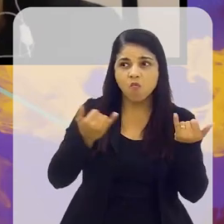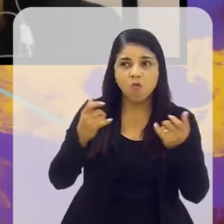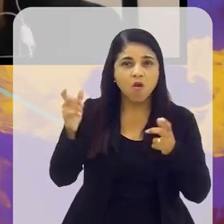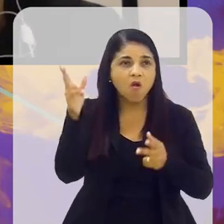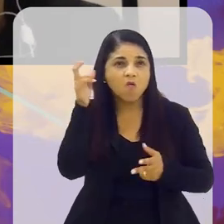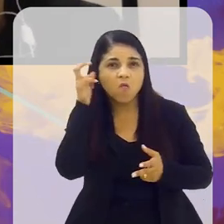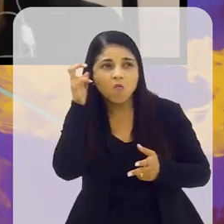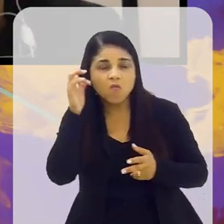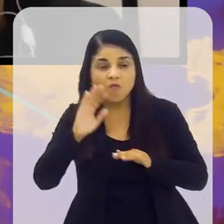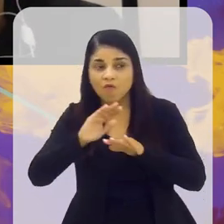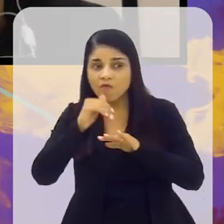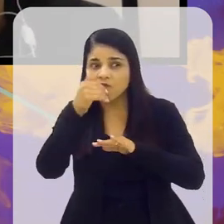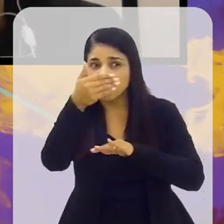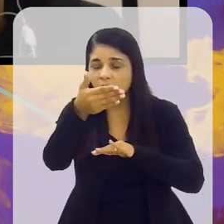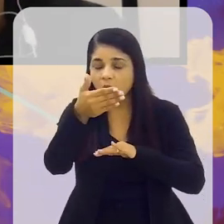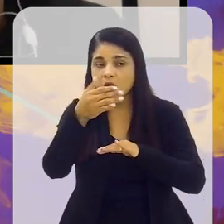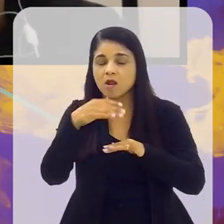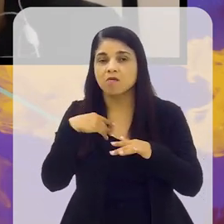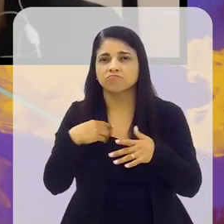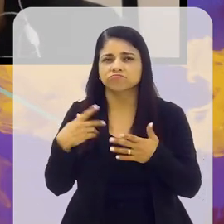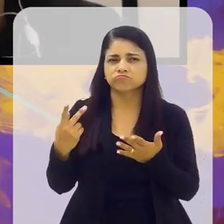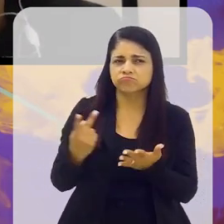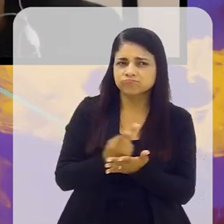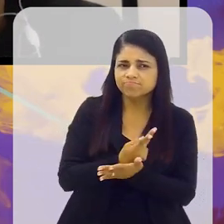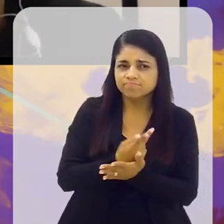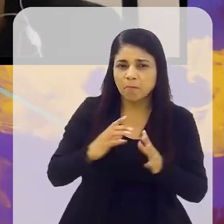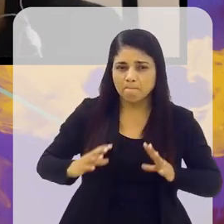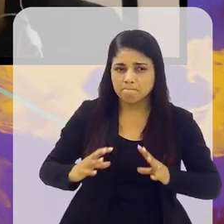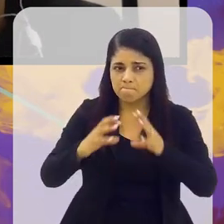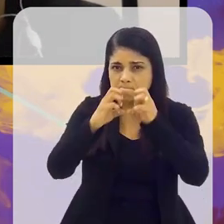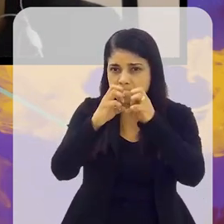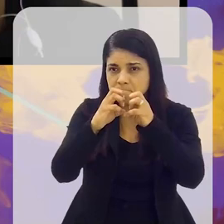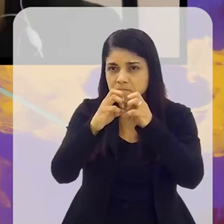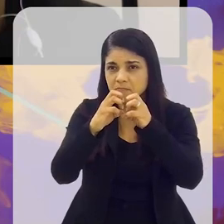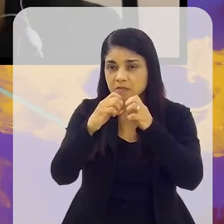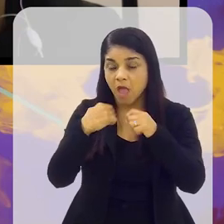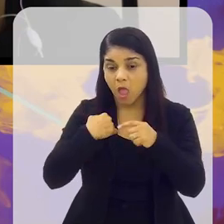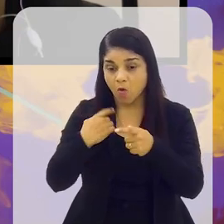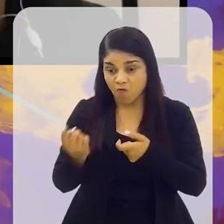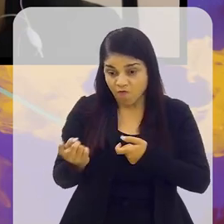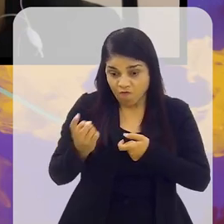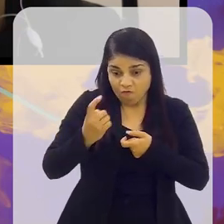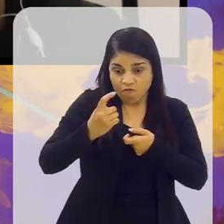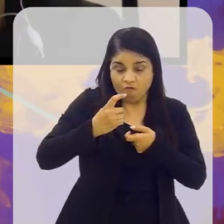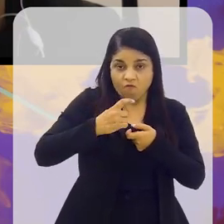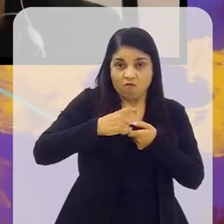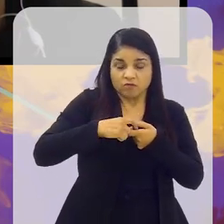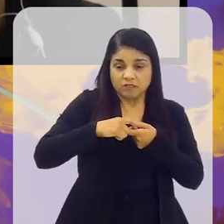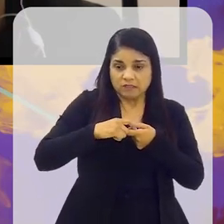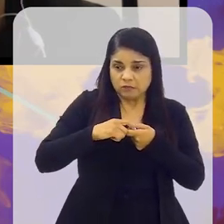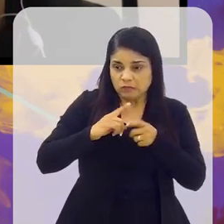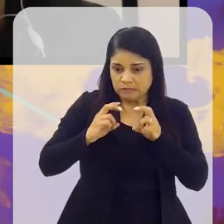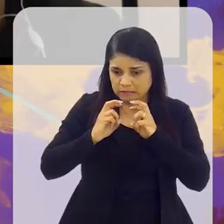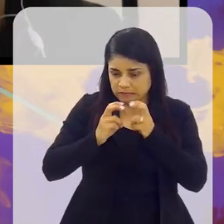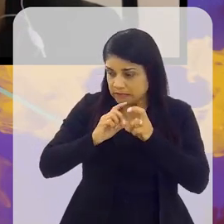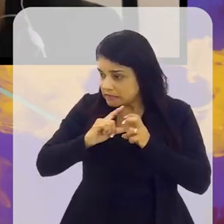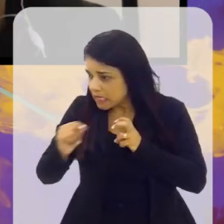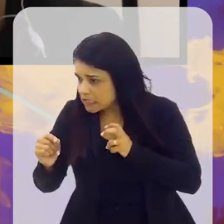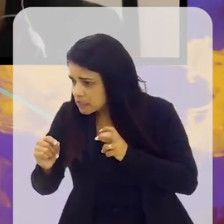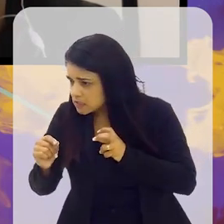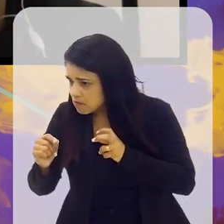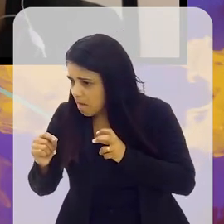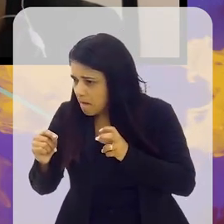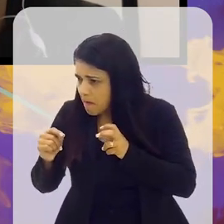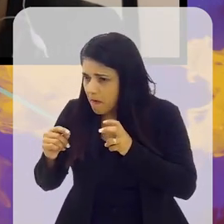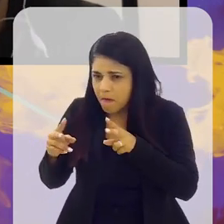estava acontecendo fora, das brigas, e vi... Aí eu tive que me recolher. Quando eu saí da estação de